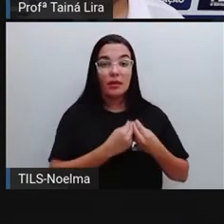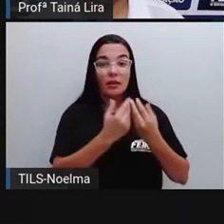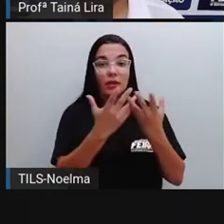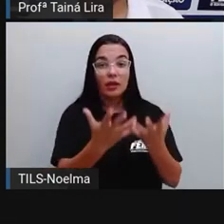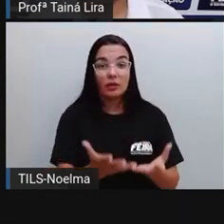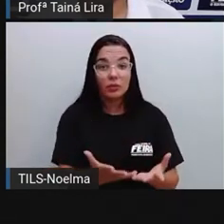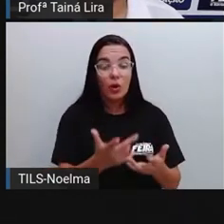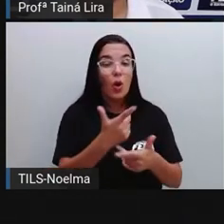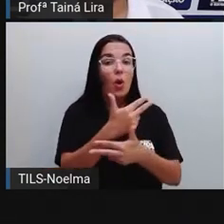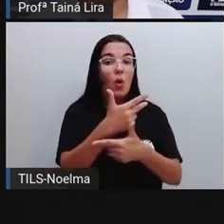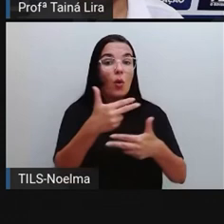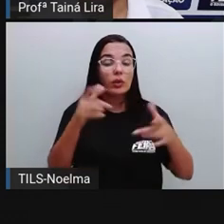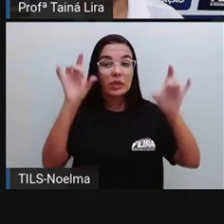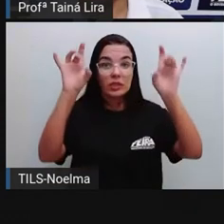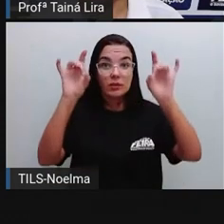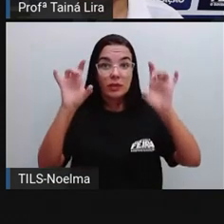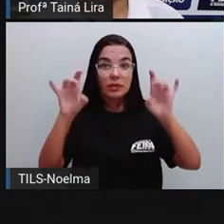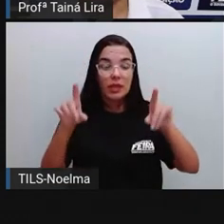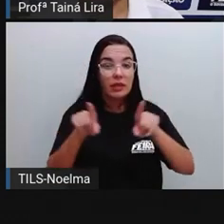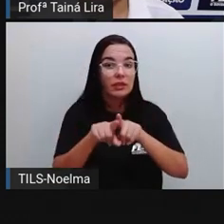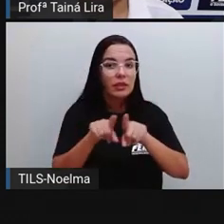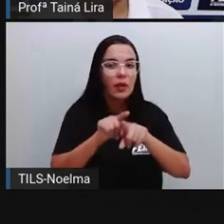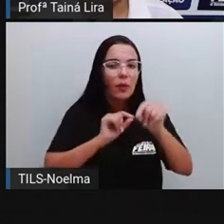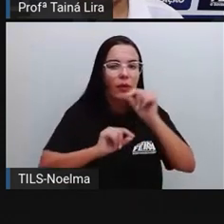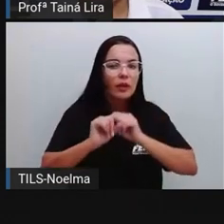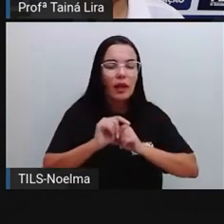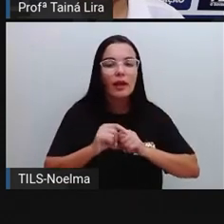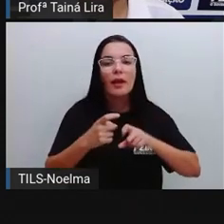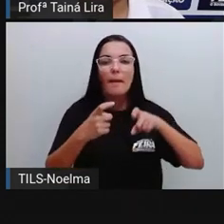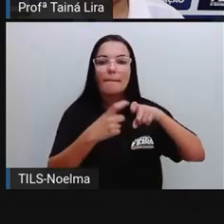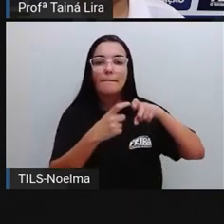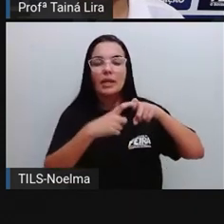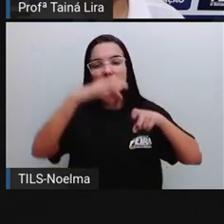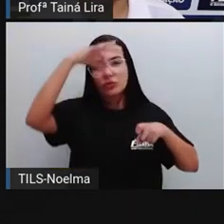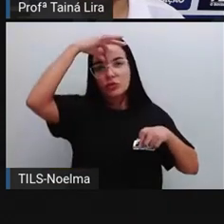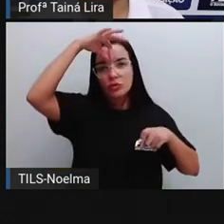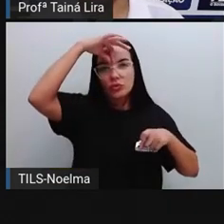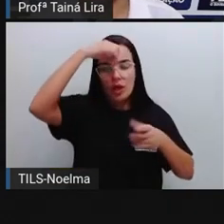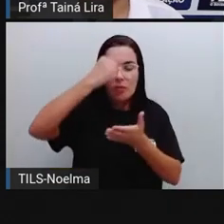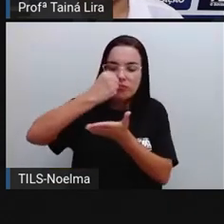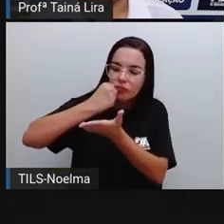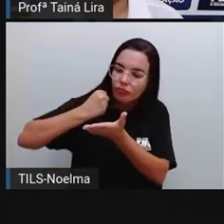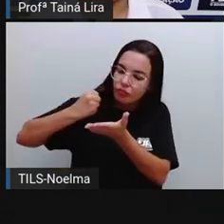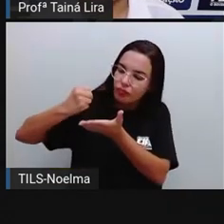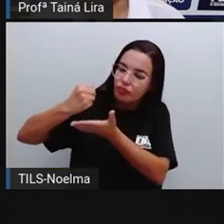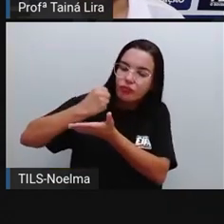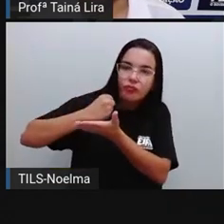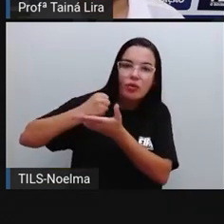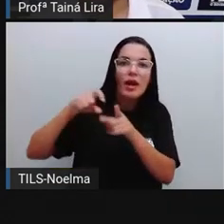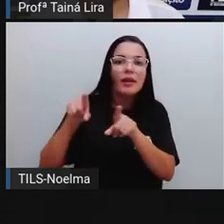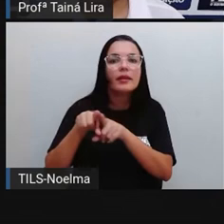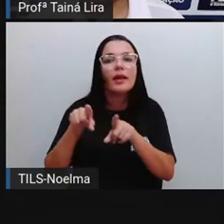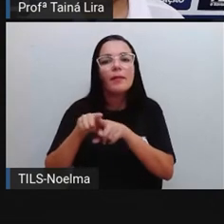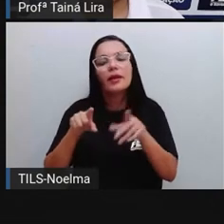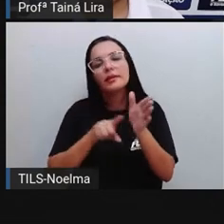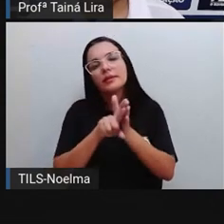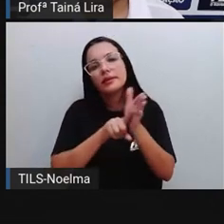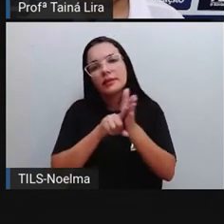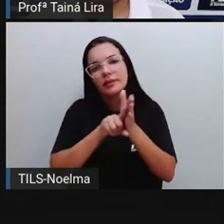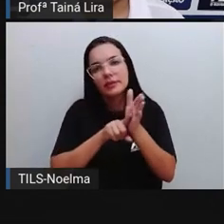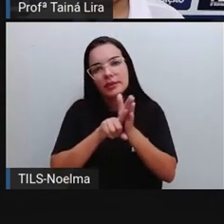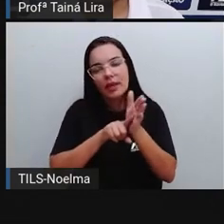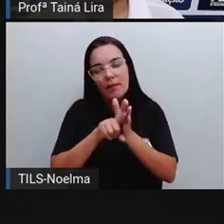dentre outros serviços, consulta com ginecologista, ultração e exame preventivo. O parlamentar também